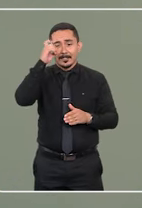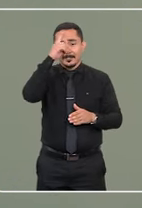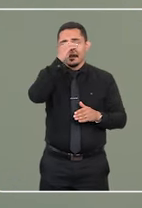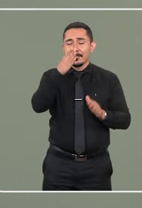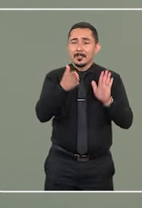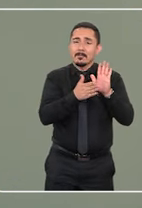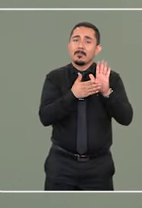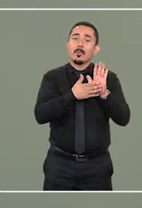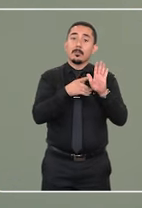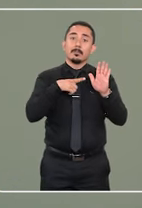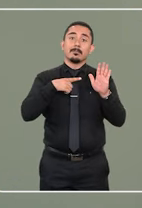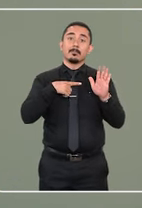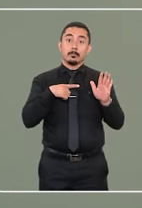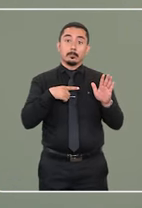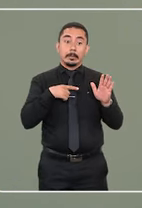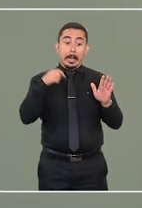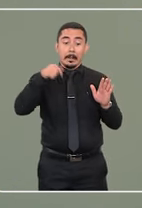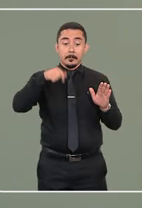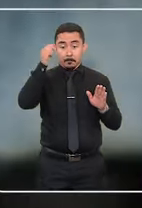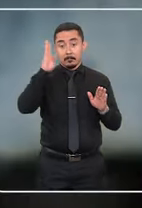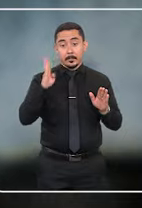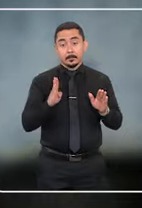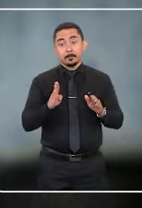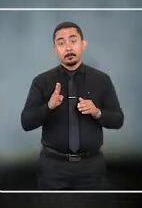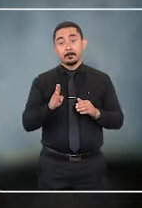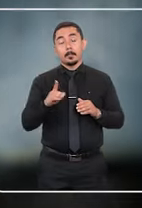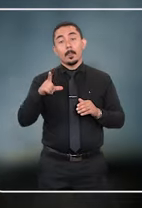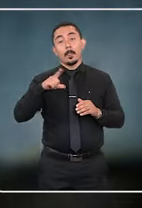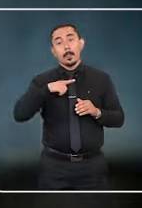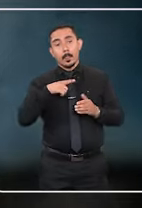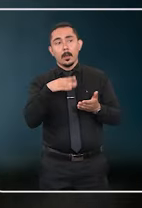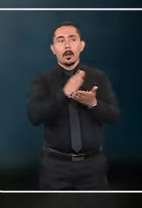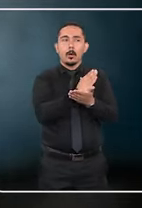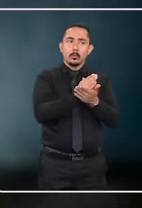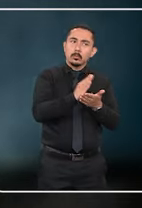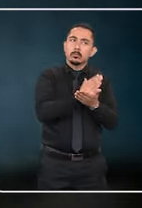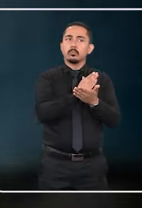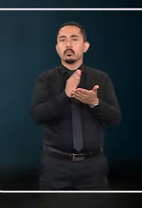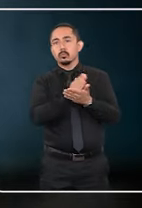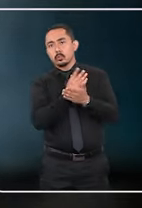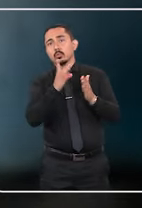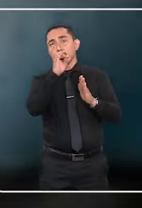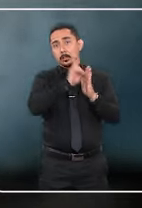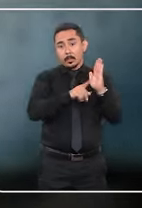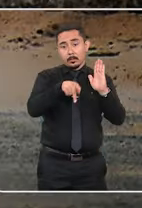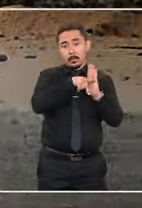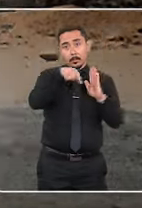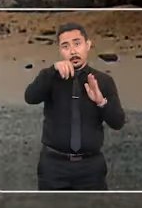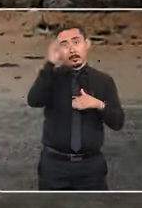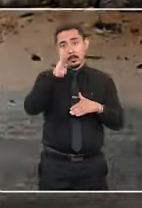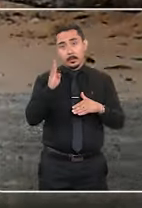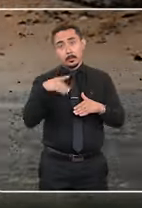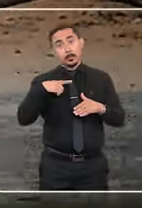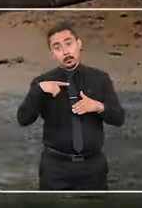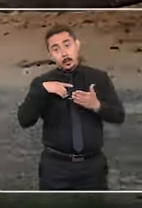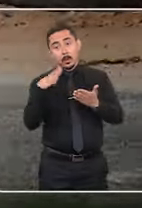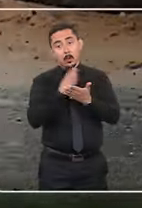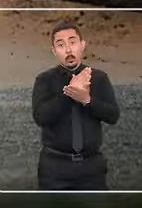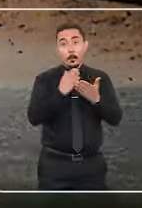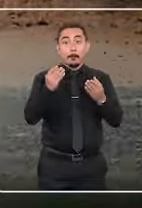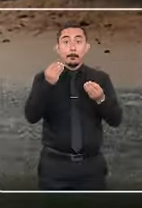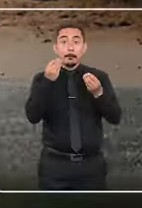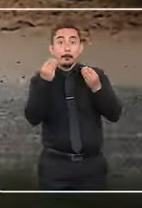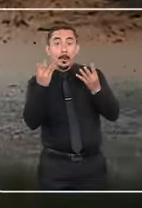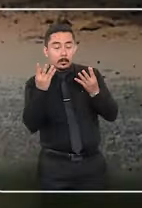vezes é difícil provar. Na situação brasileira, existem elementos, o direito brasileiro